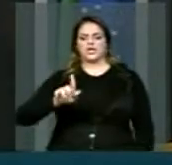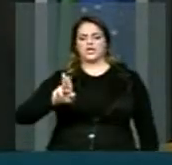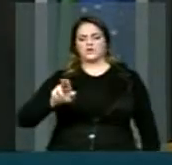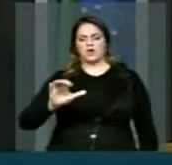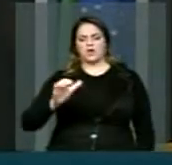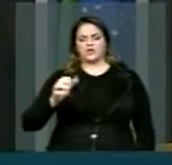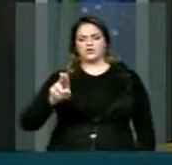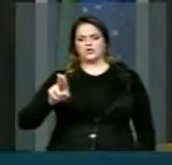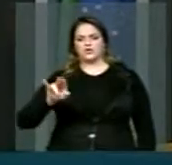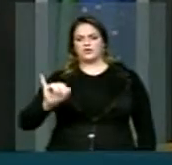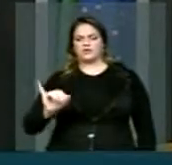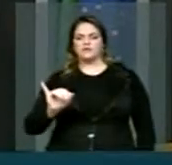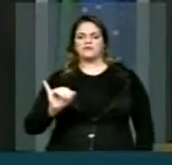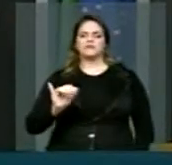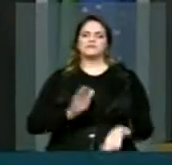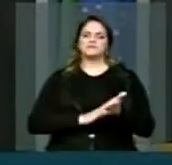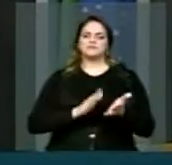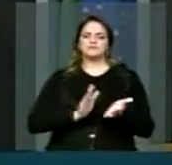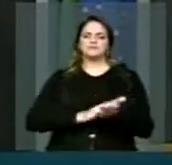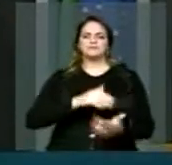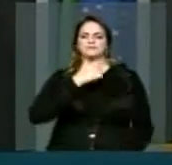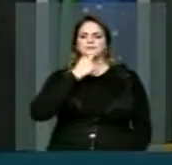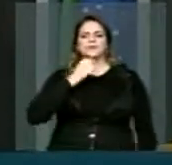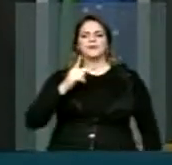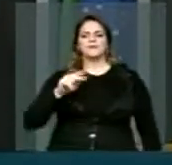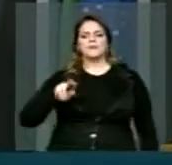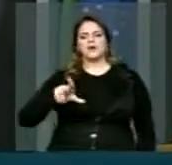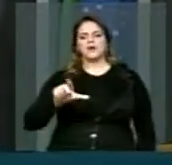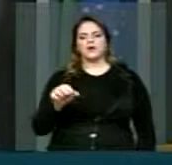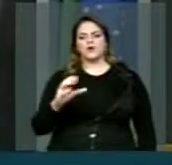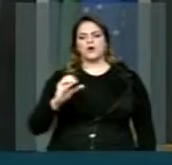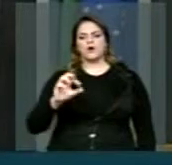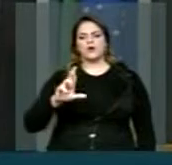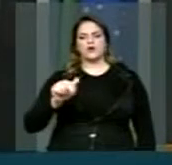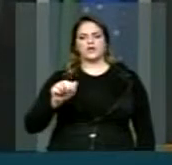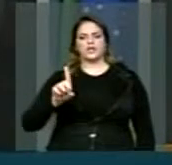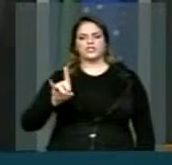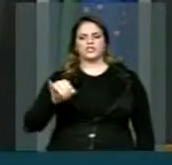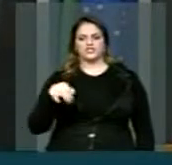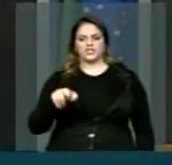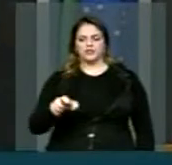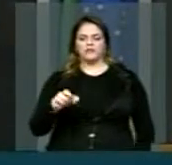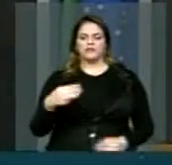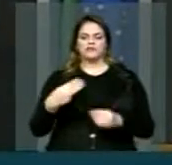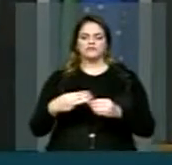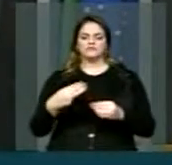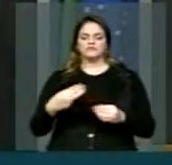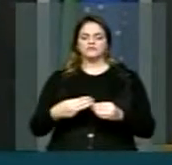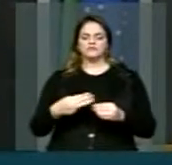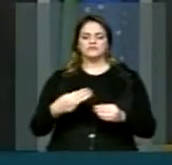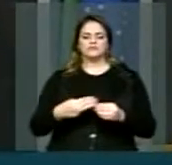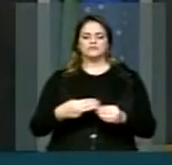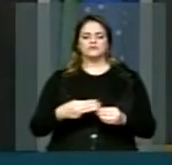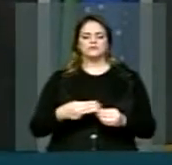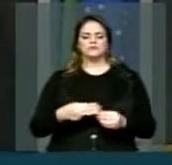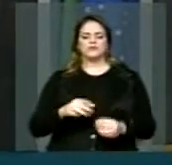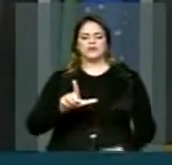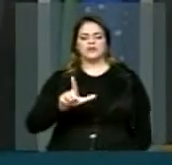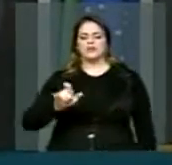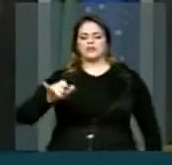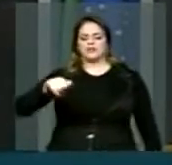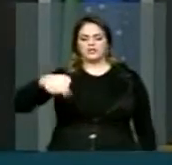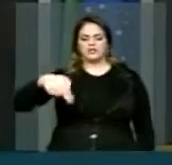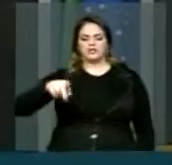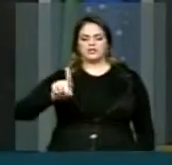parabenizar Paulo Coradine lá em Governador Lindeberg,